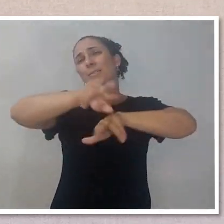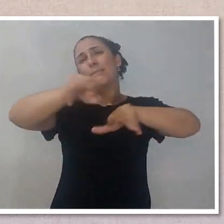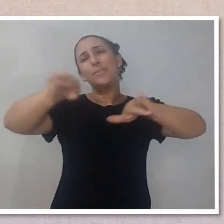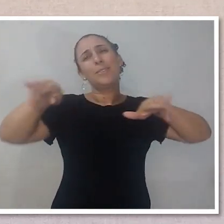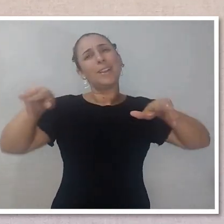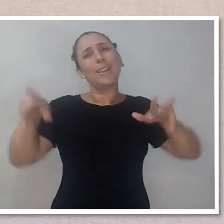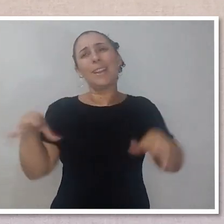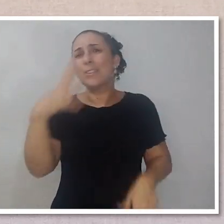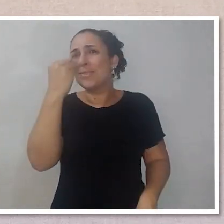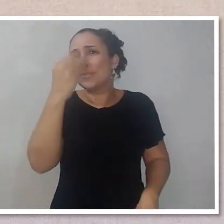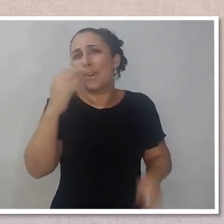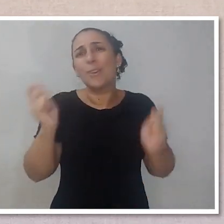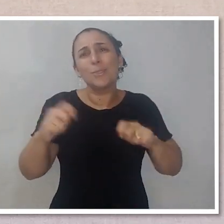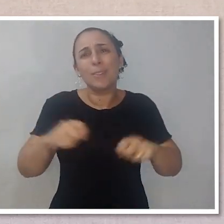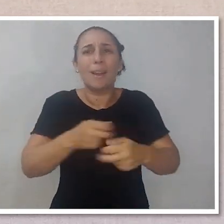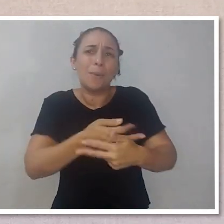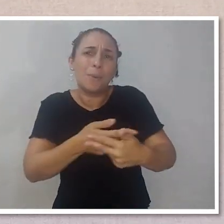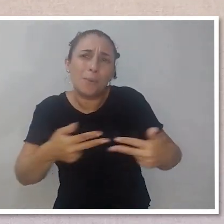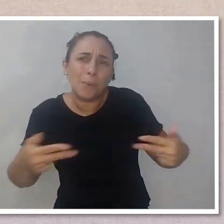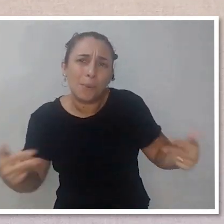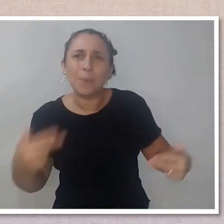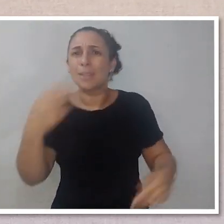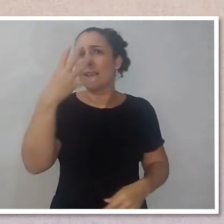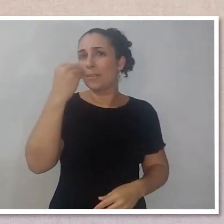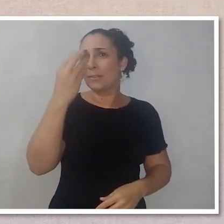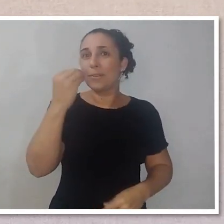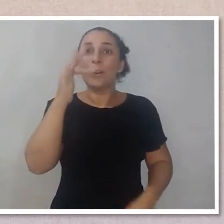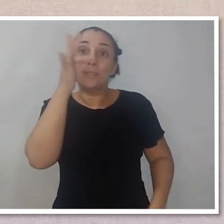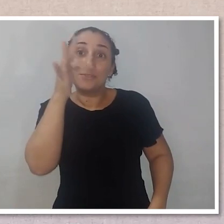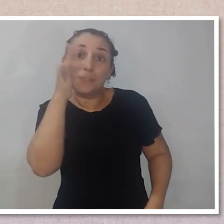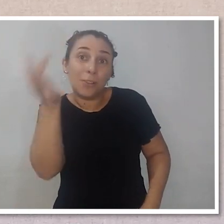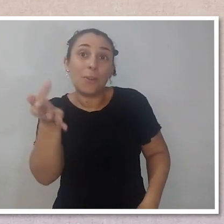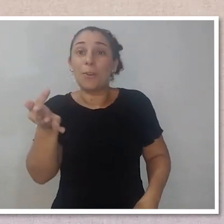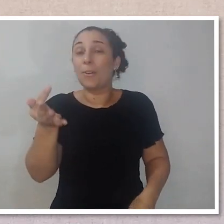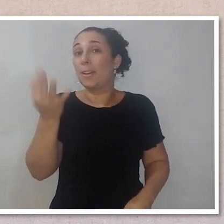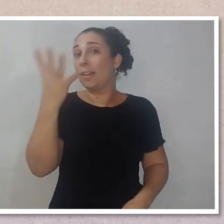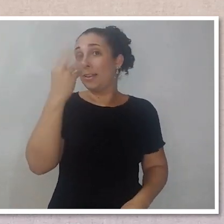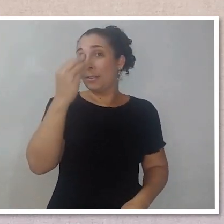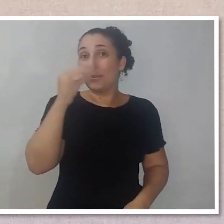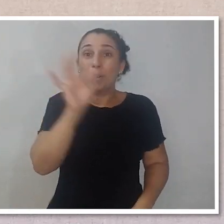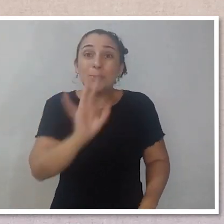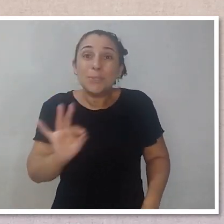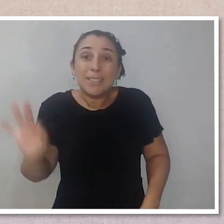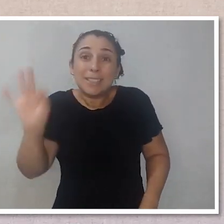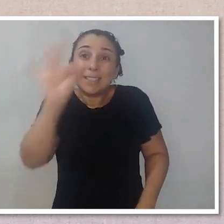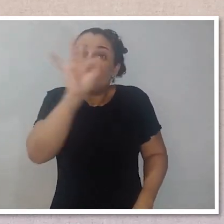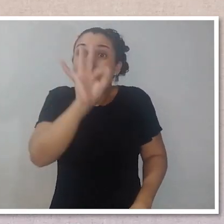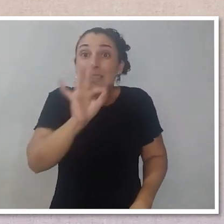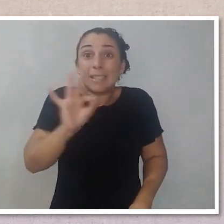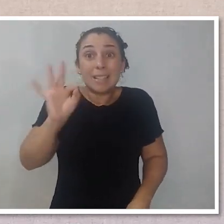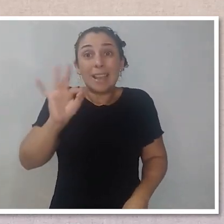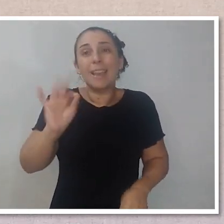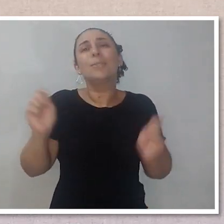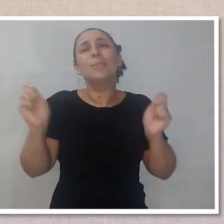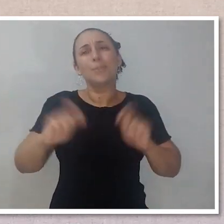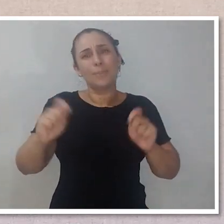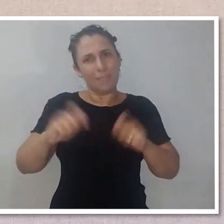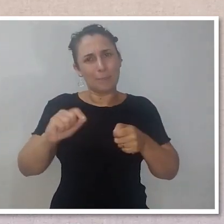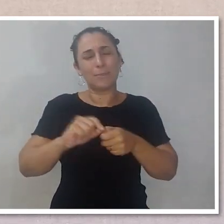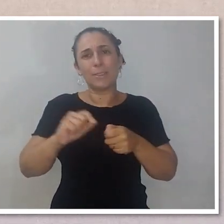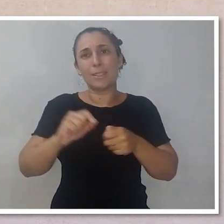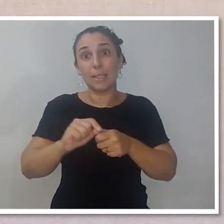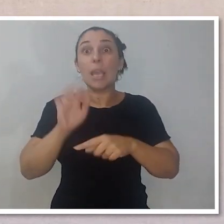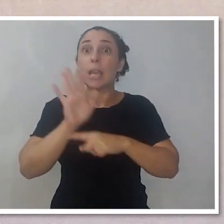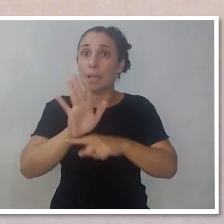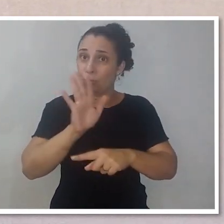outro. Ou seja, para quem faz fotografia de produto, para quem faz fotografia de flores, fotografia de inseto, são recursos que